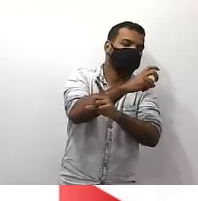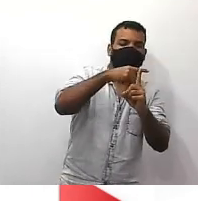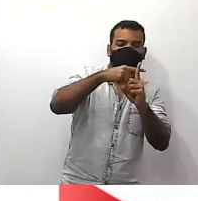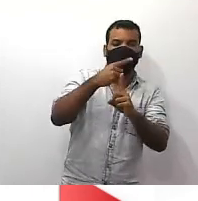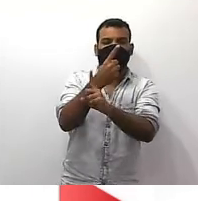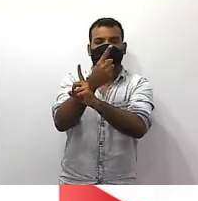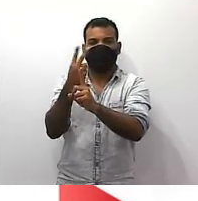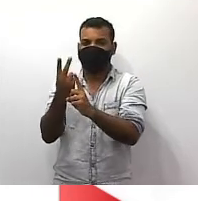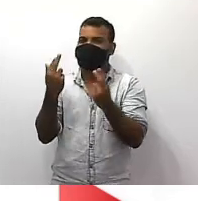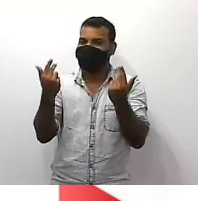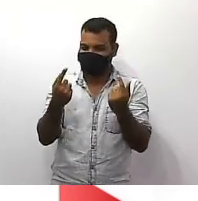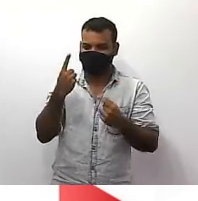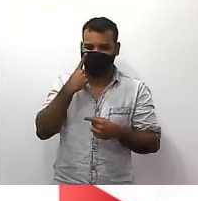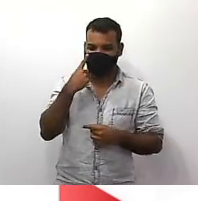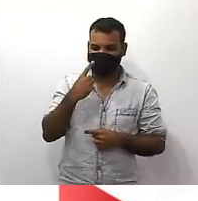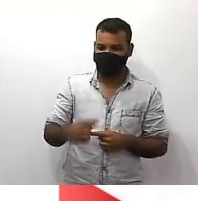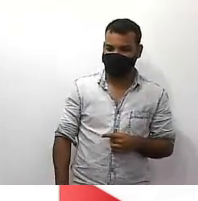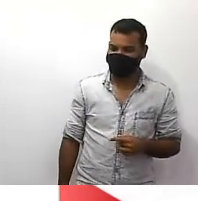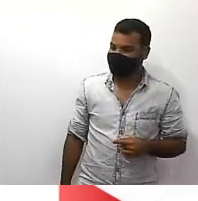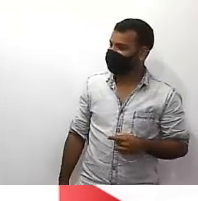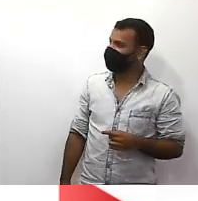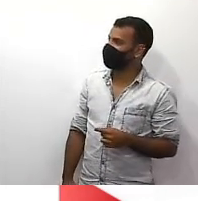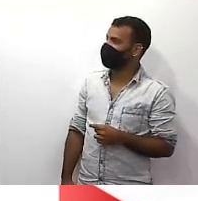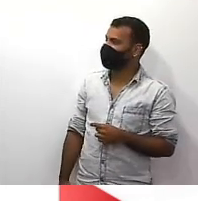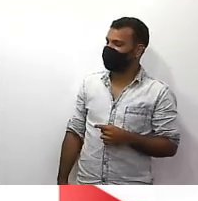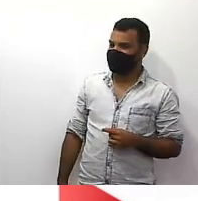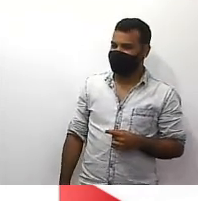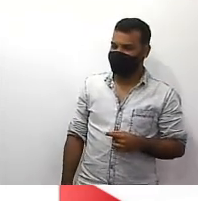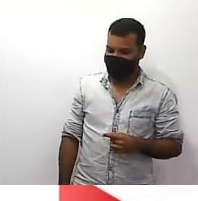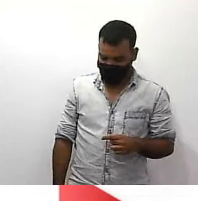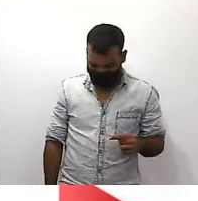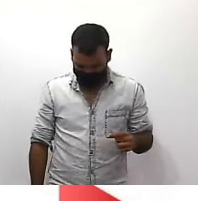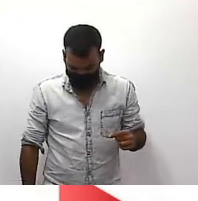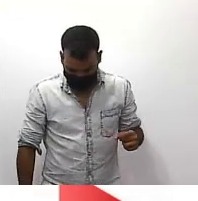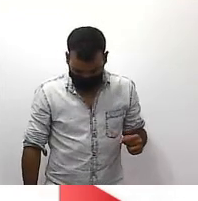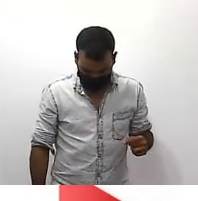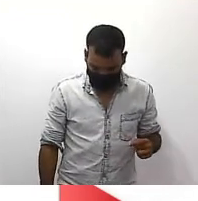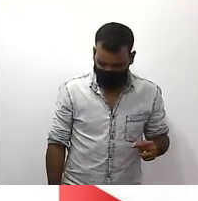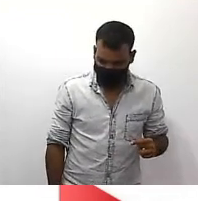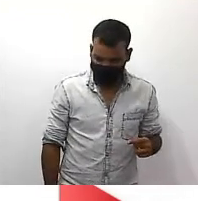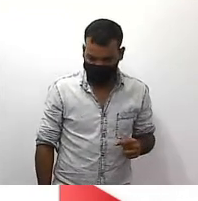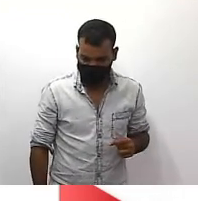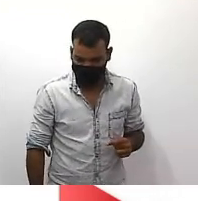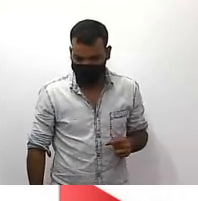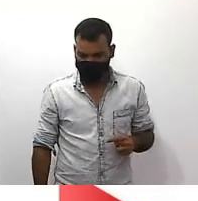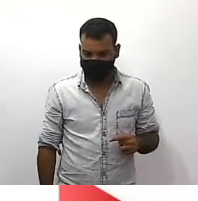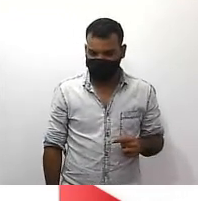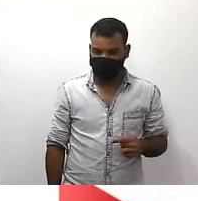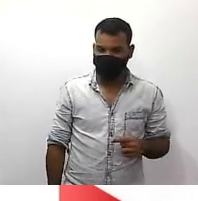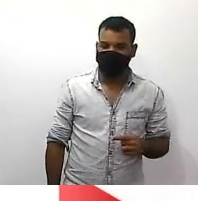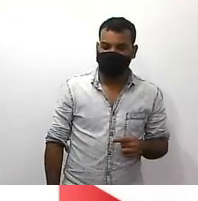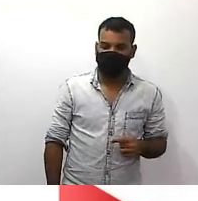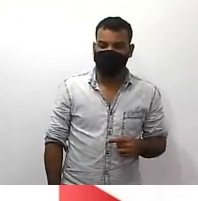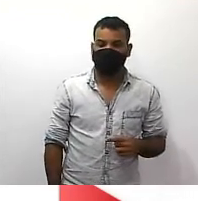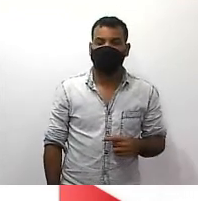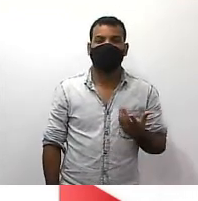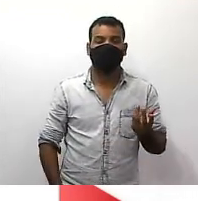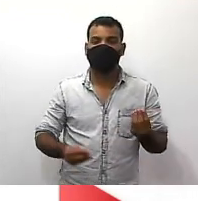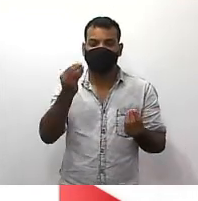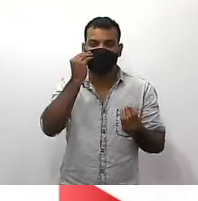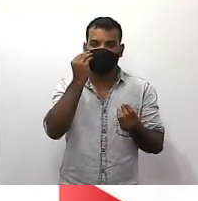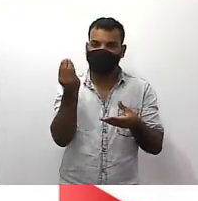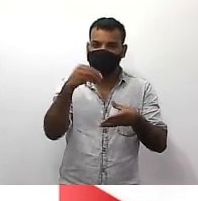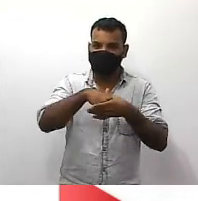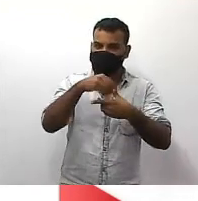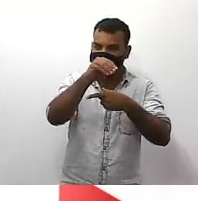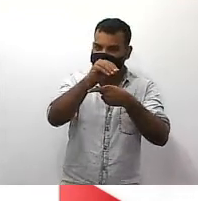esses lindos aventais que vocês estão precisando transformar 5 metros e meio em uma fração única como é que a